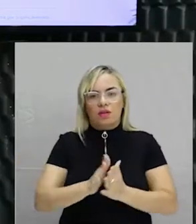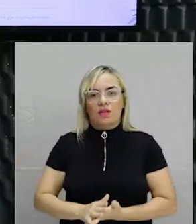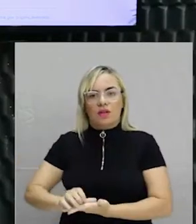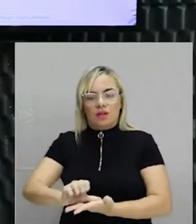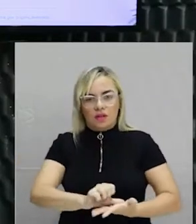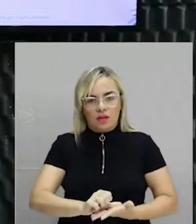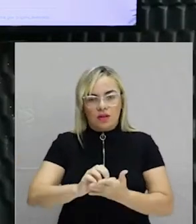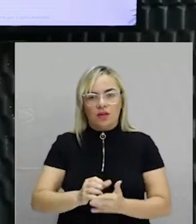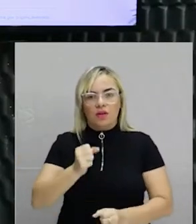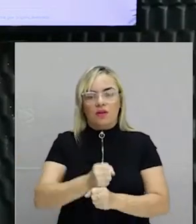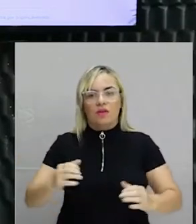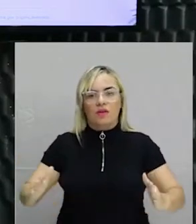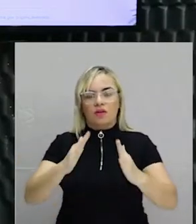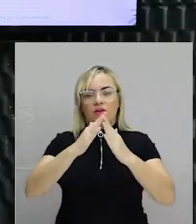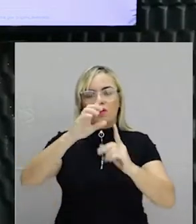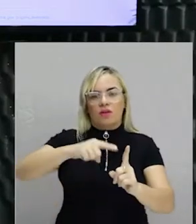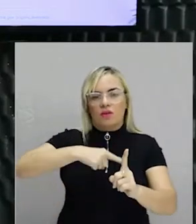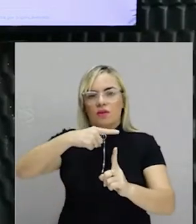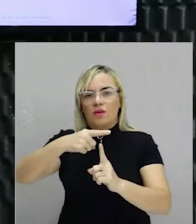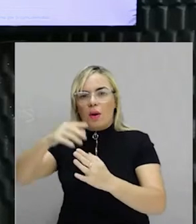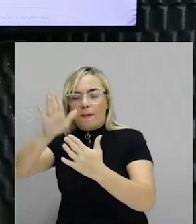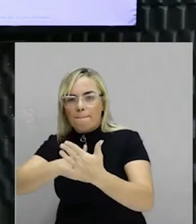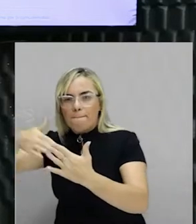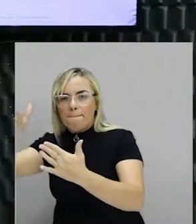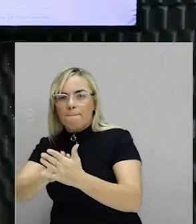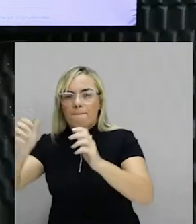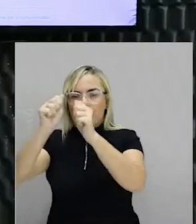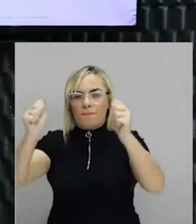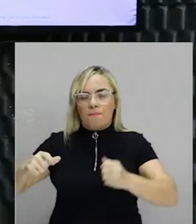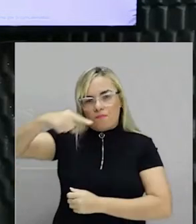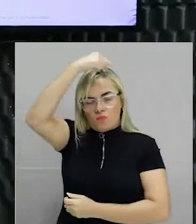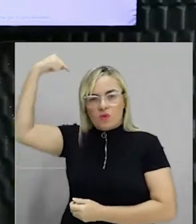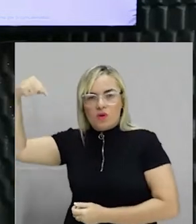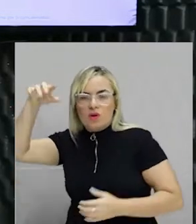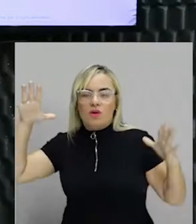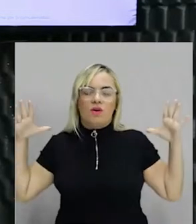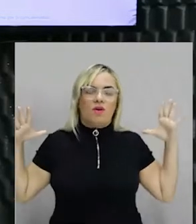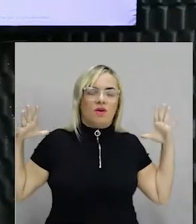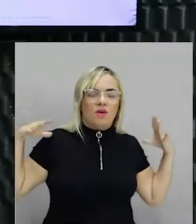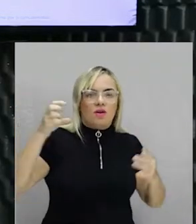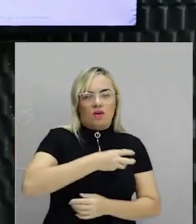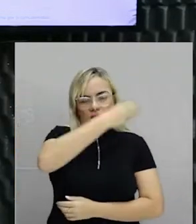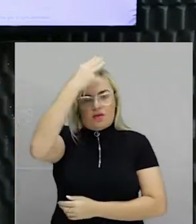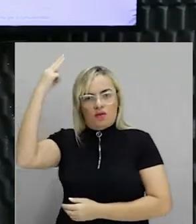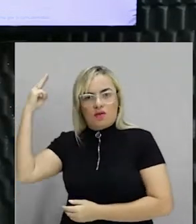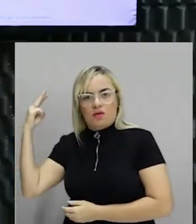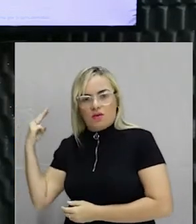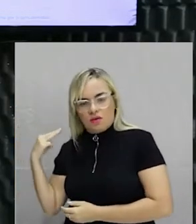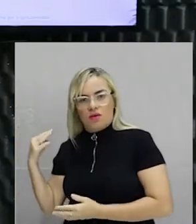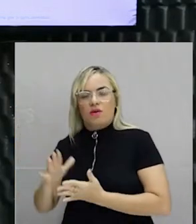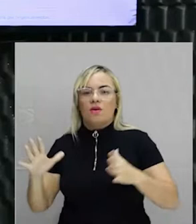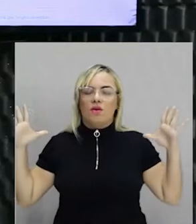igrejas, pinturas nos tetos de igrejas, esculturas de santos, de anjos, da Virgem Maria e Jesus Cristo. Eu falei anjos?